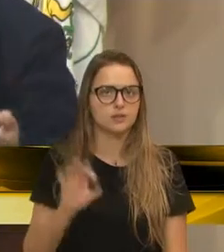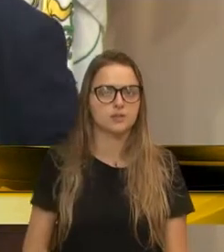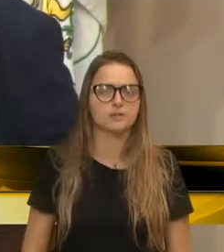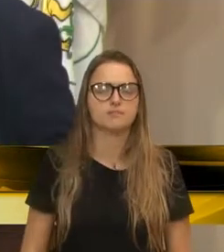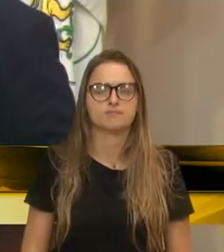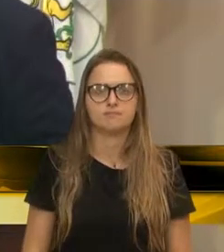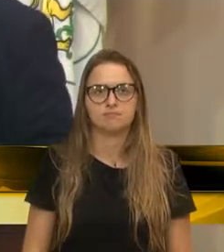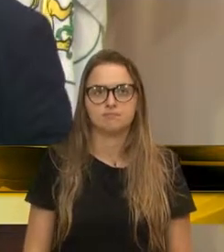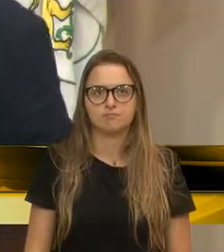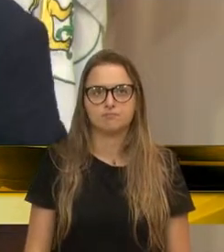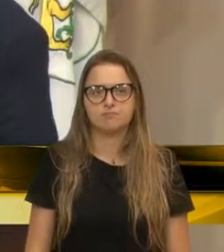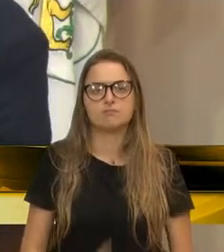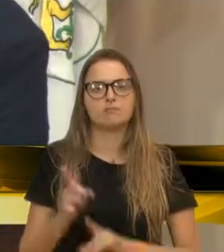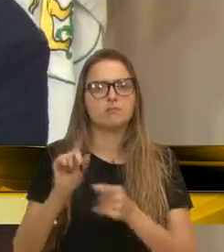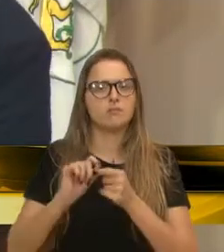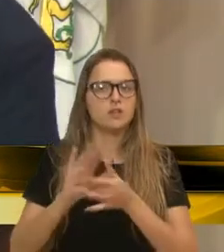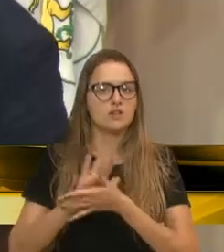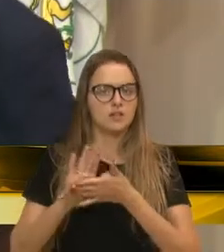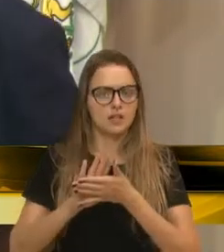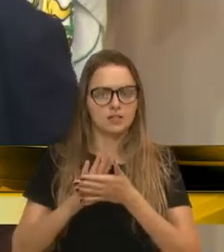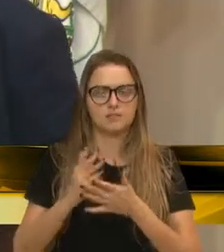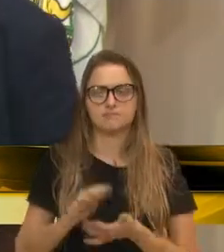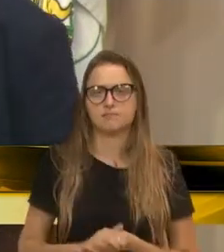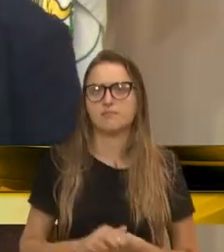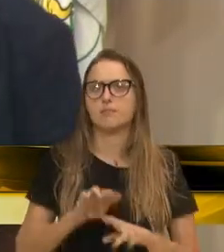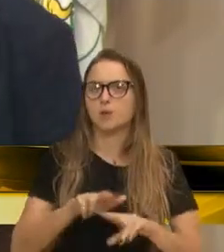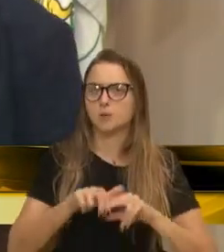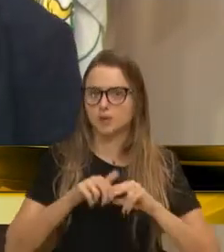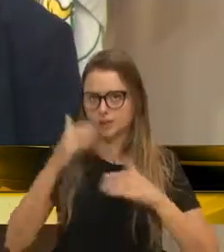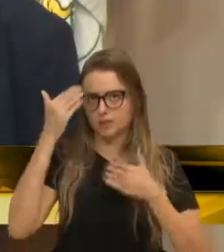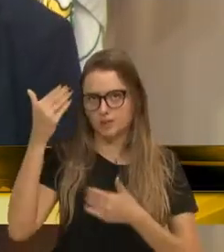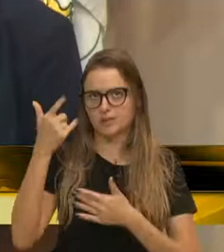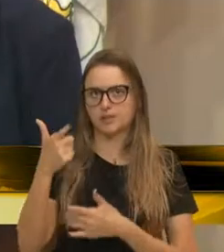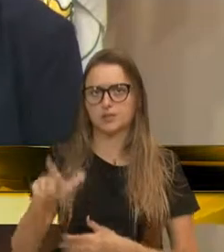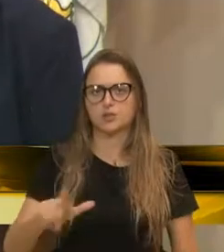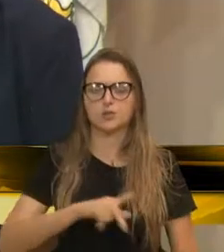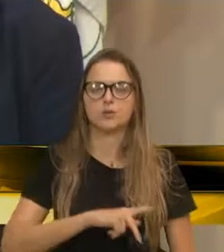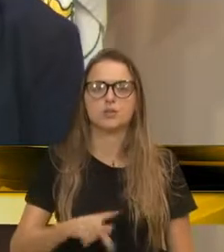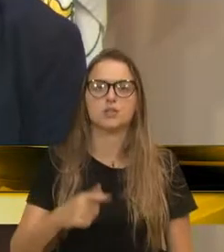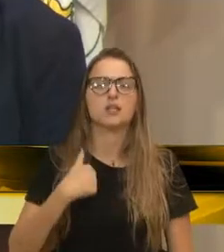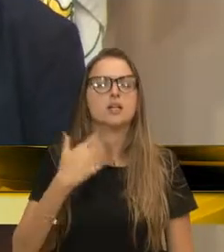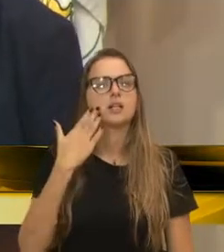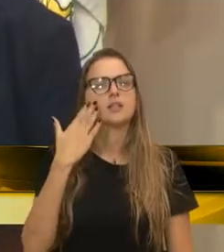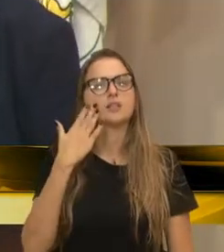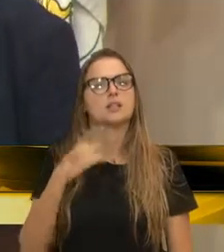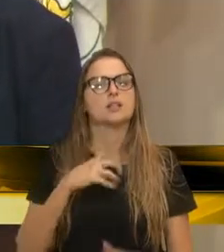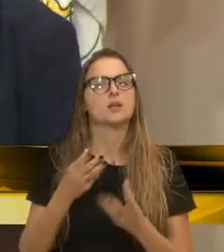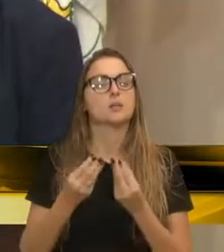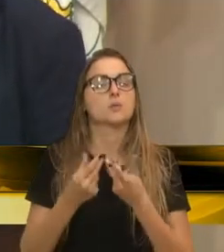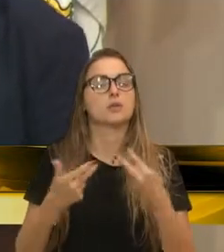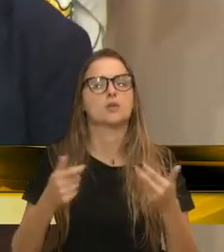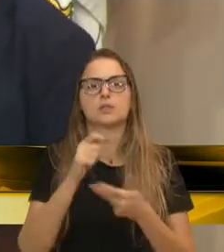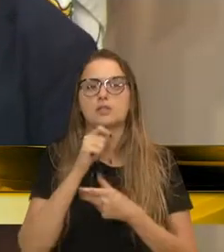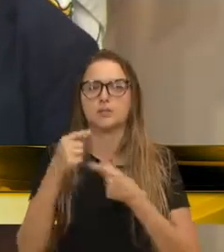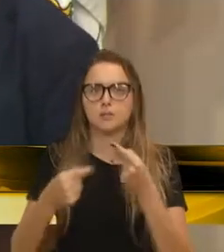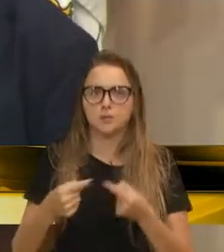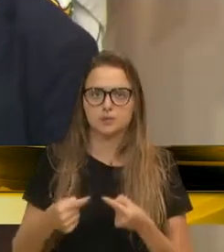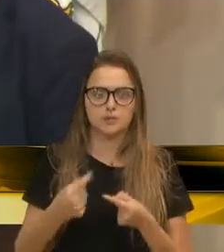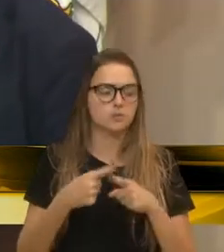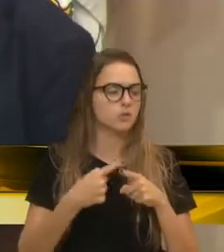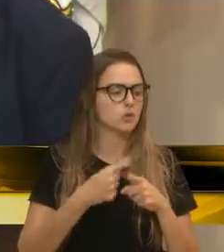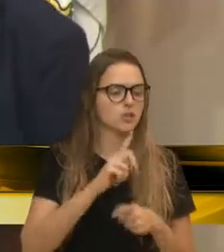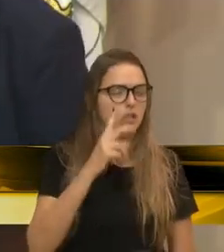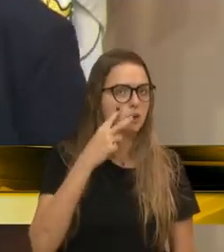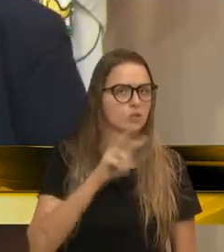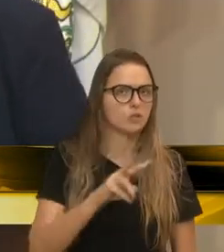e a manutenção não foi feita. Então, presidente, quero agradecer mais uma vez. Eu sei que isso aqui nós temos muito o que discutir, porque não vi em nenhum momento